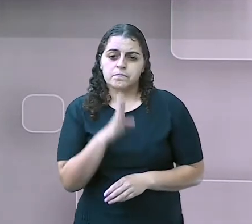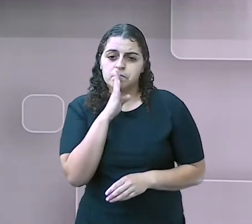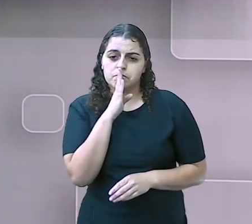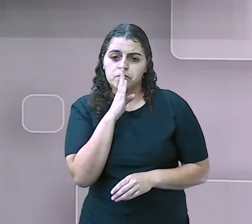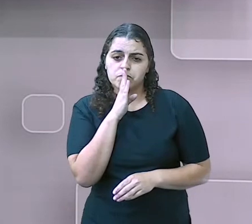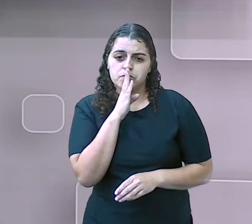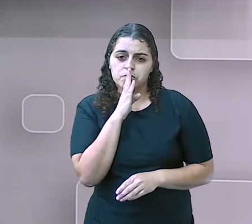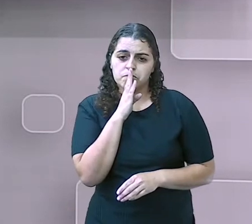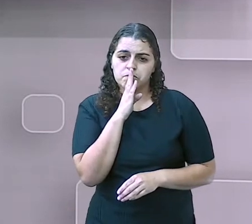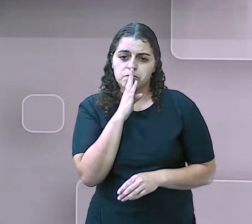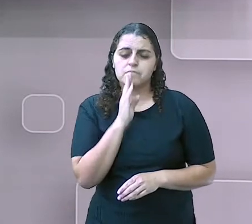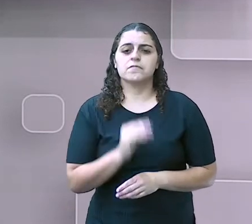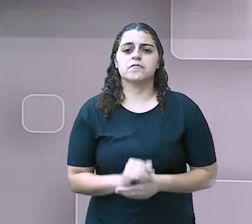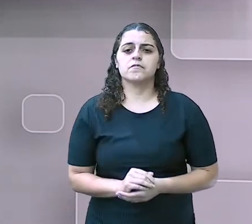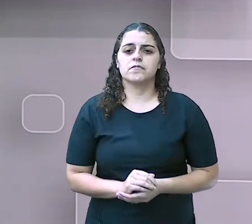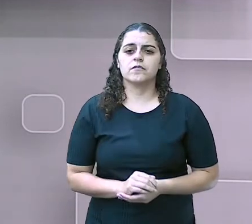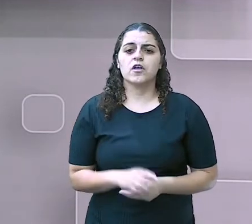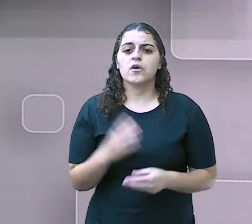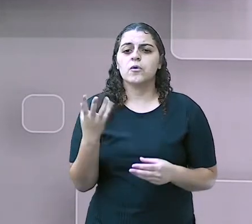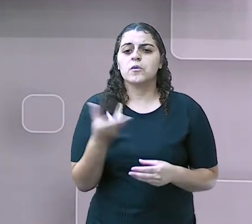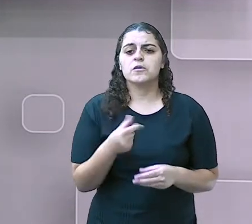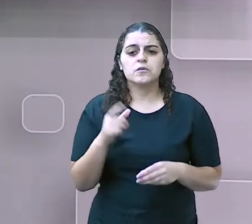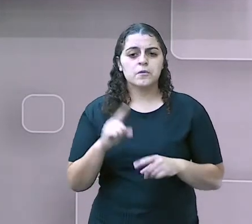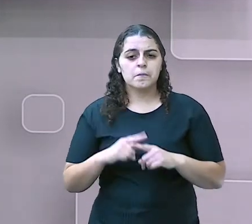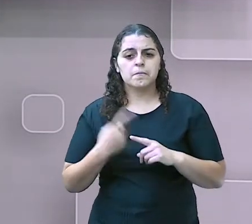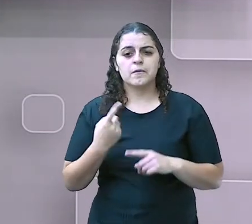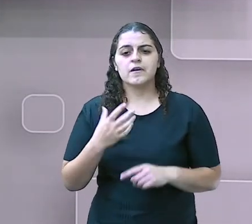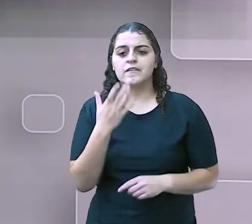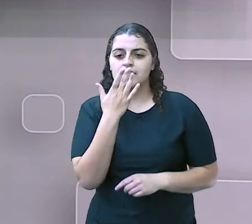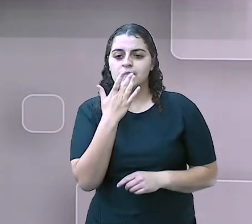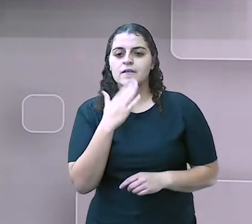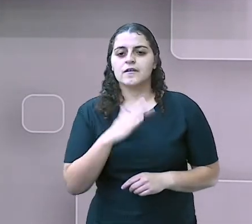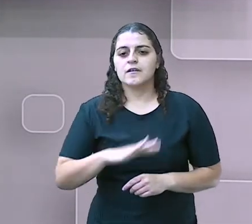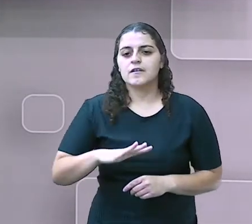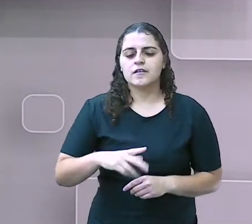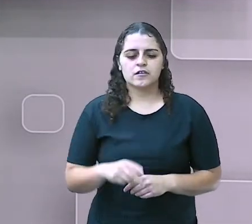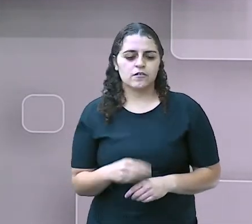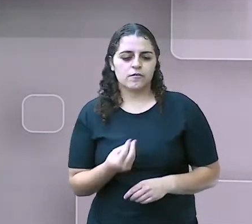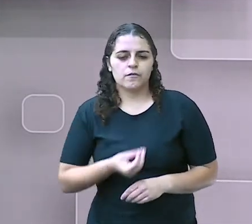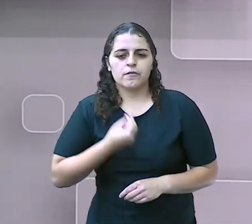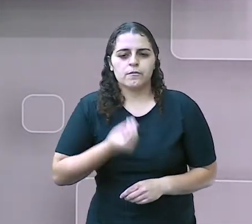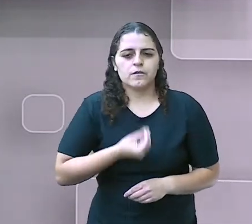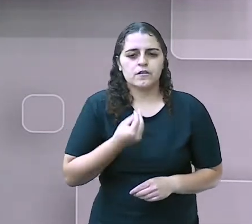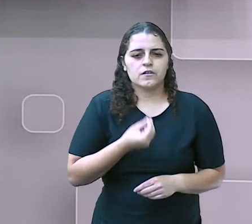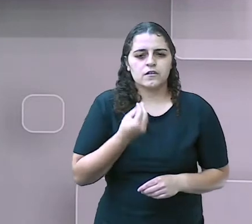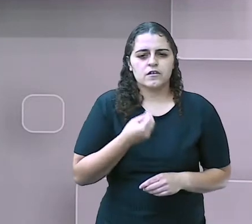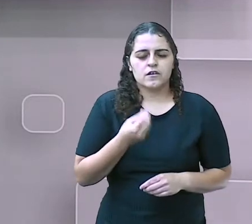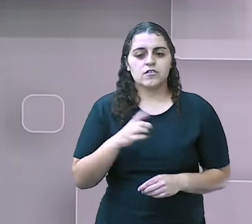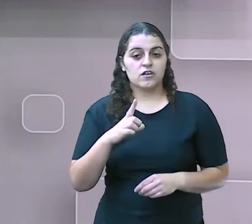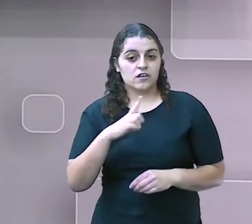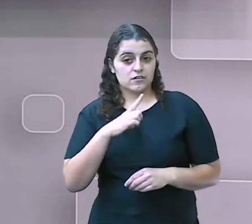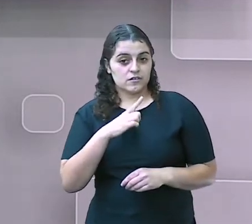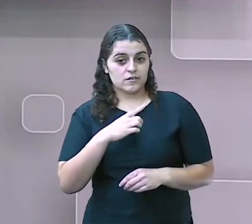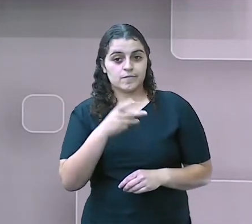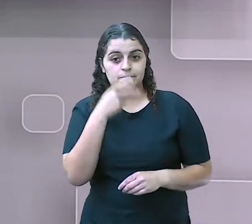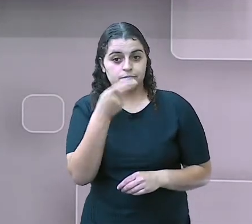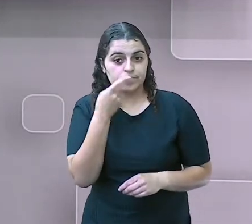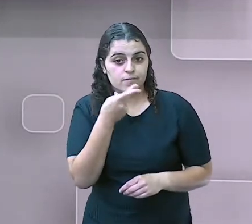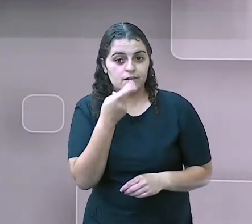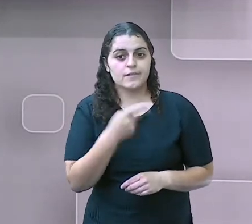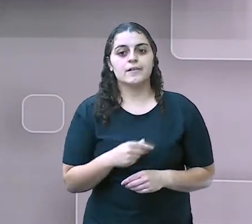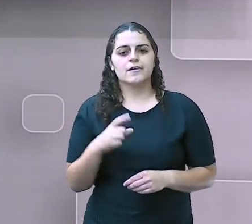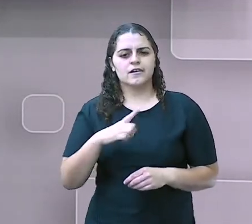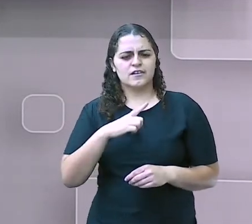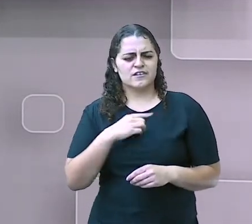travando a fala. E quanto mais a criança for vivenciando essas experiências de ter que falar, de